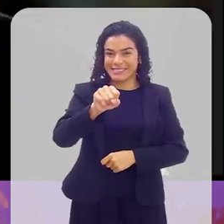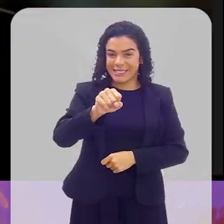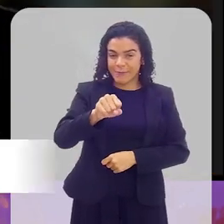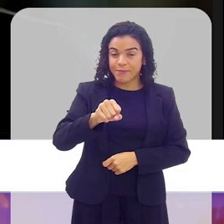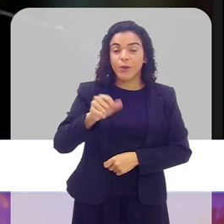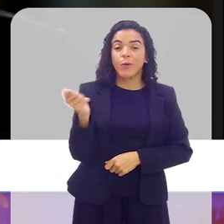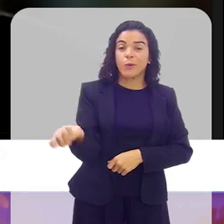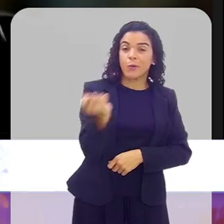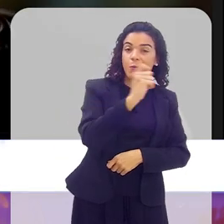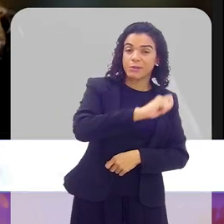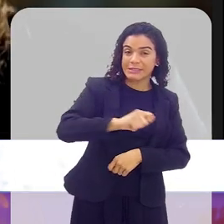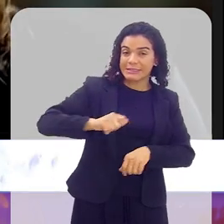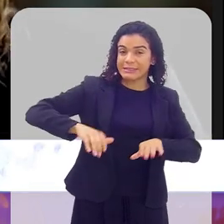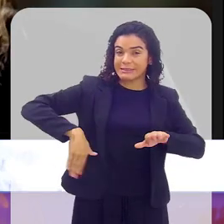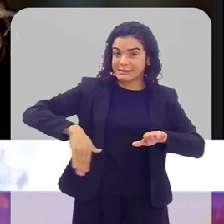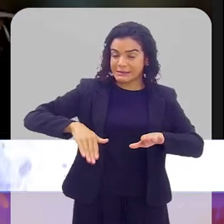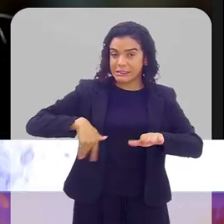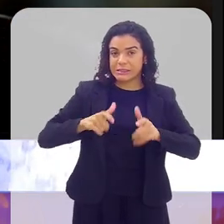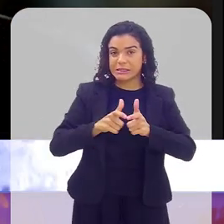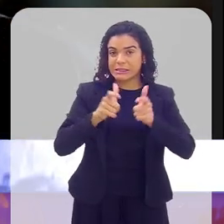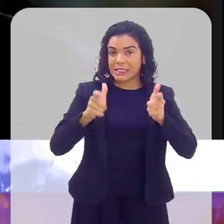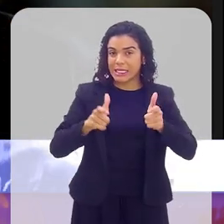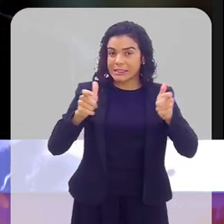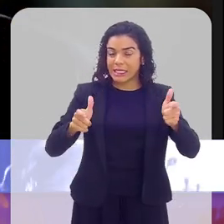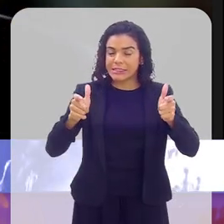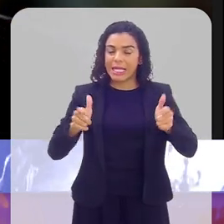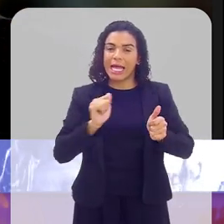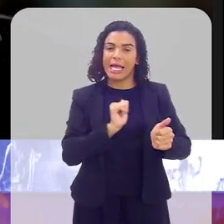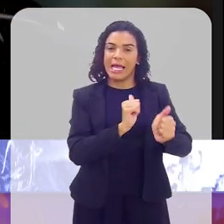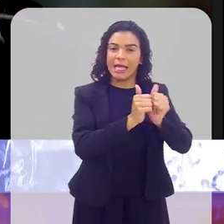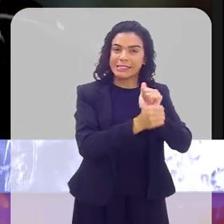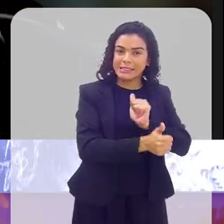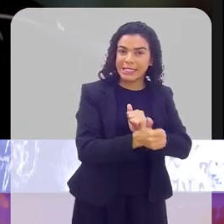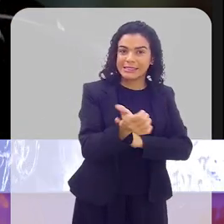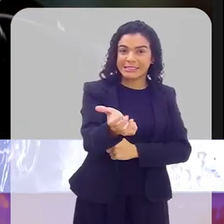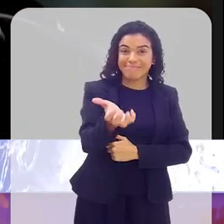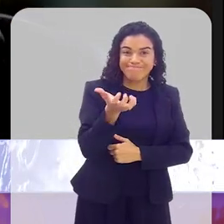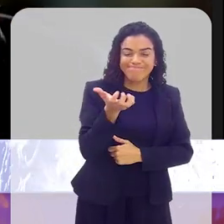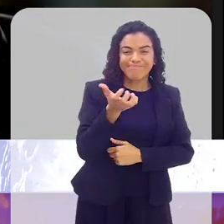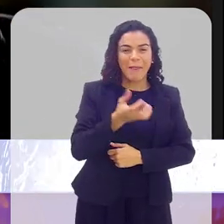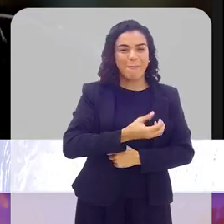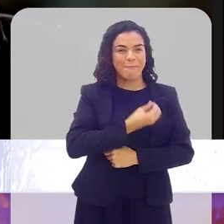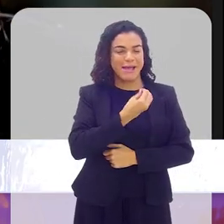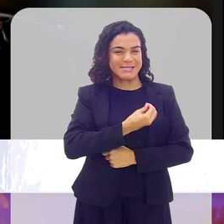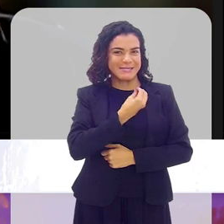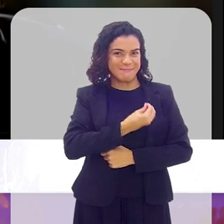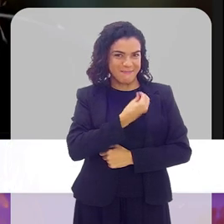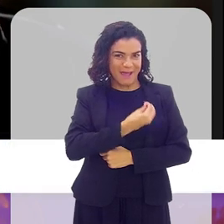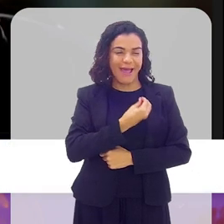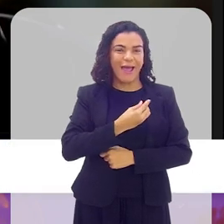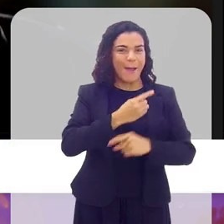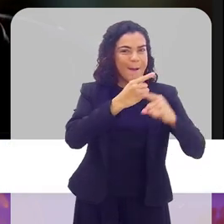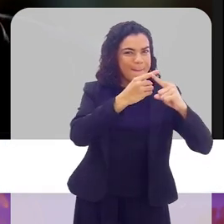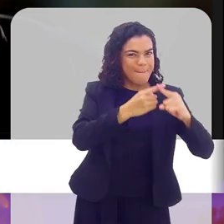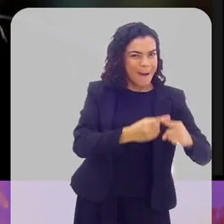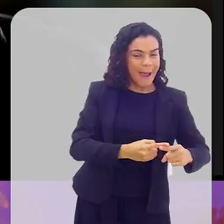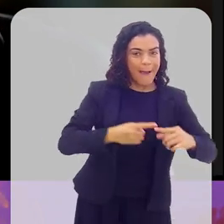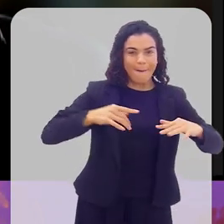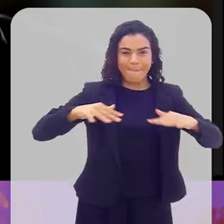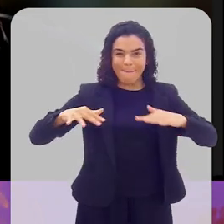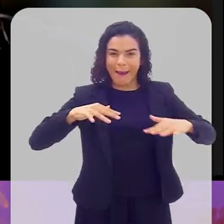dúvida, o beat tênis está crescendo muito também essa questão dos atletas quererem participar de um evento, de ter aquela